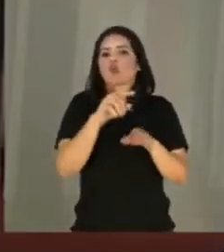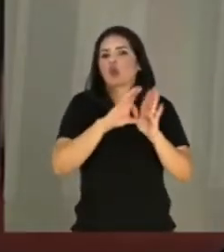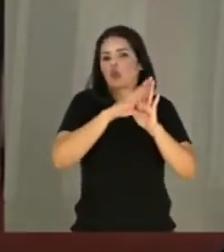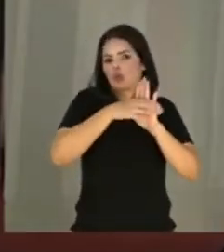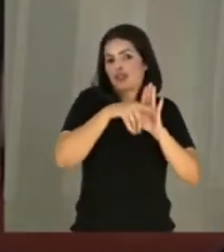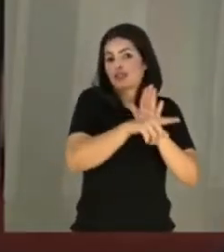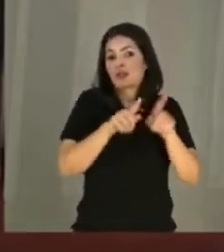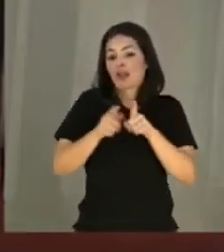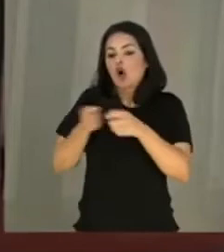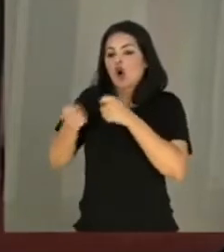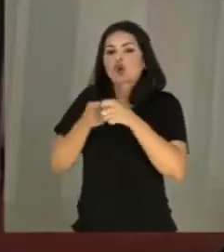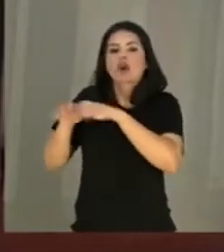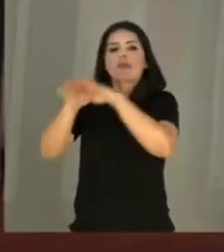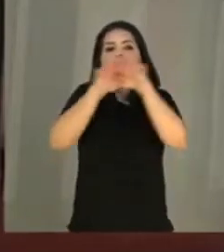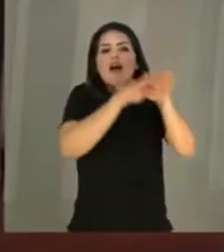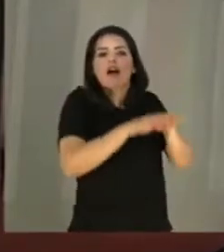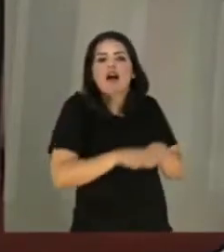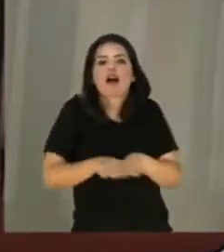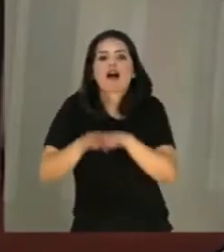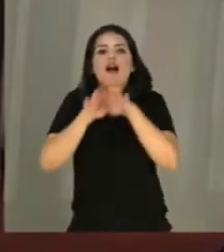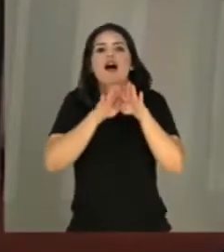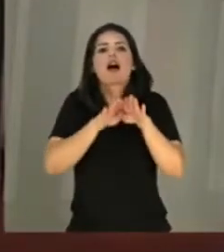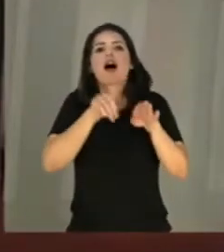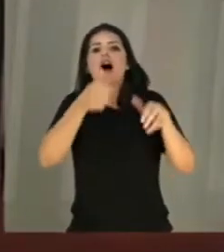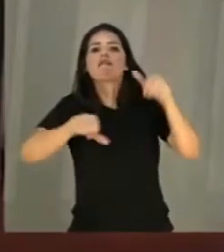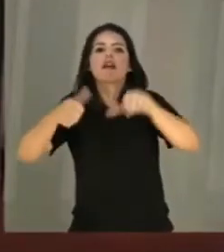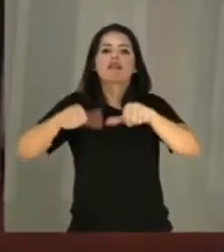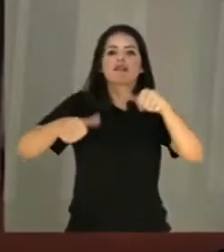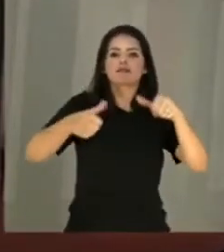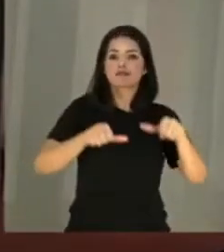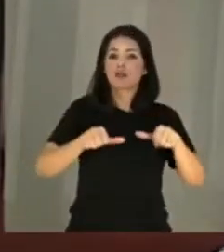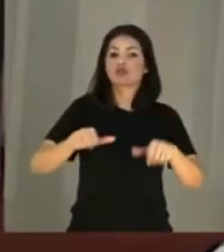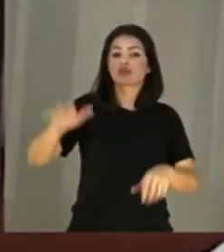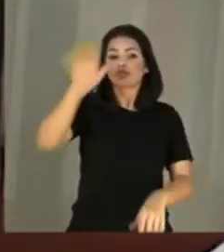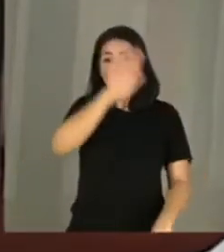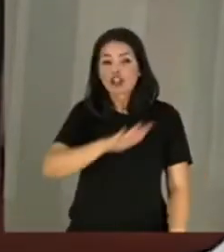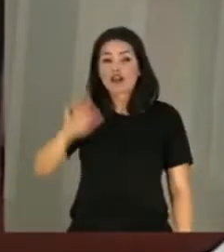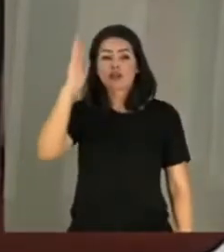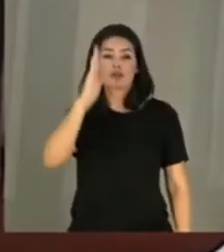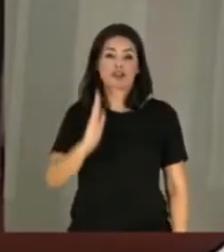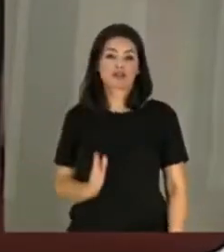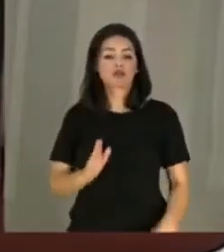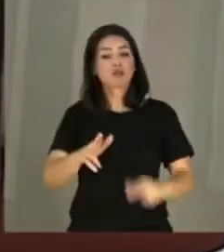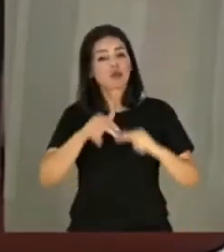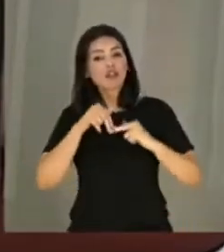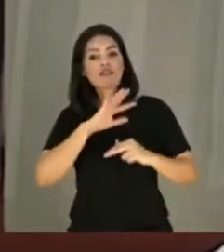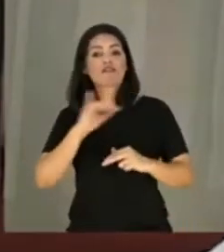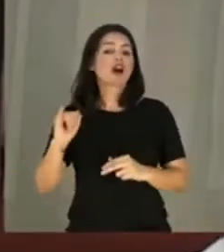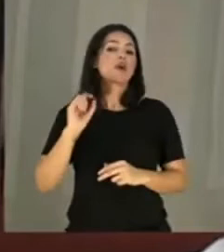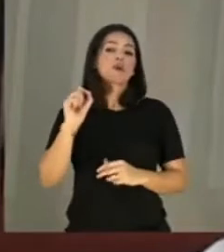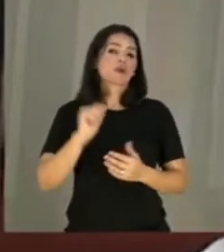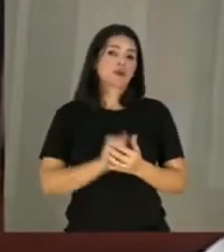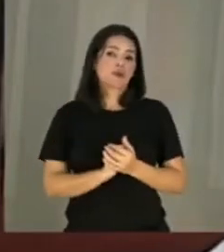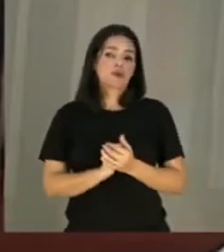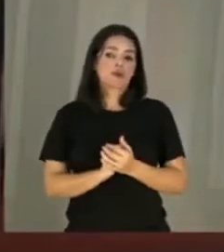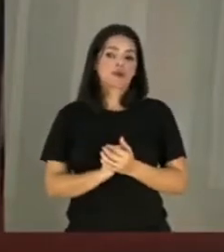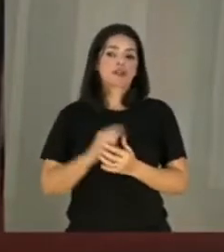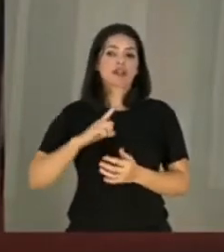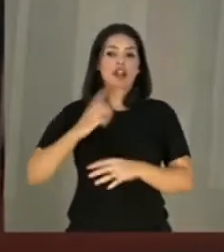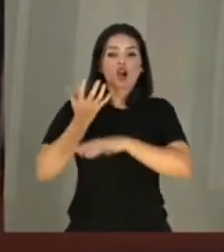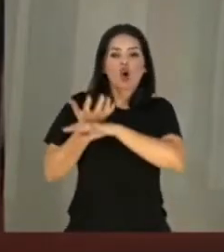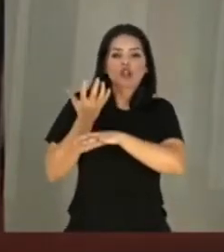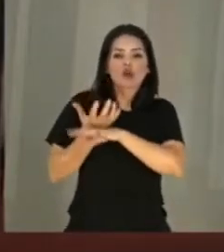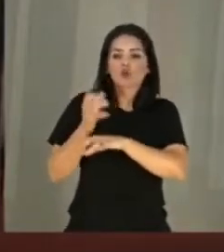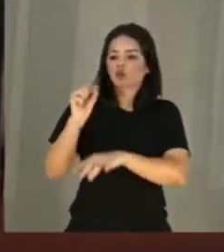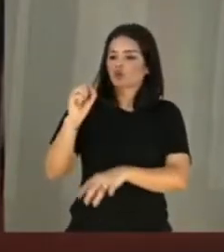o controle e a padronização almejada nas avaliações em larga escala, por meio da política de liberação dos chamados conteúdos